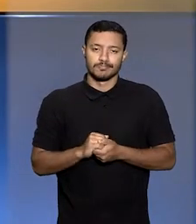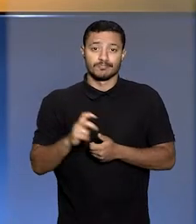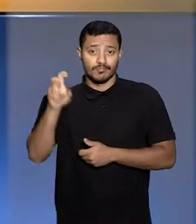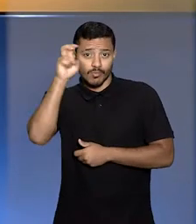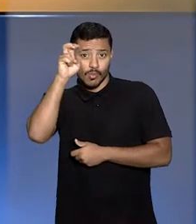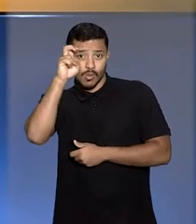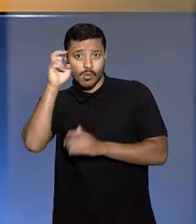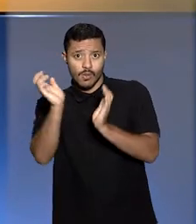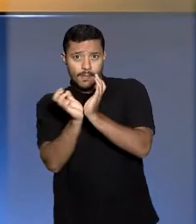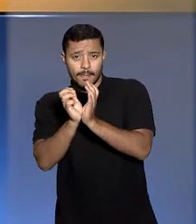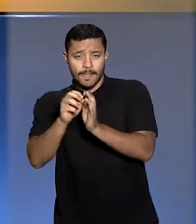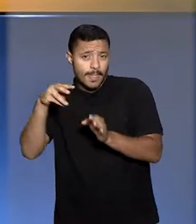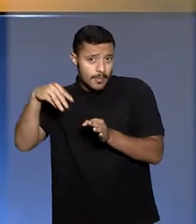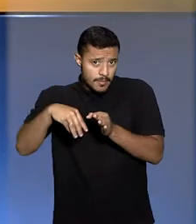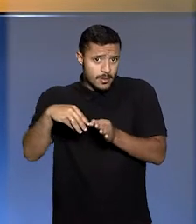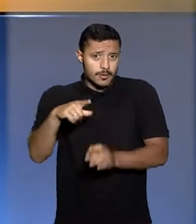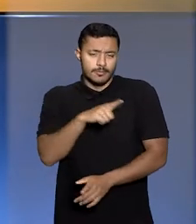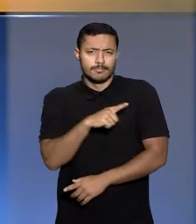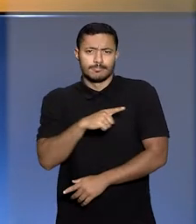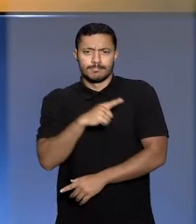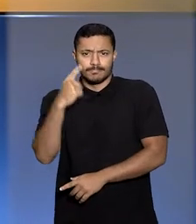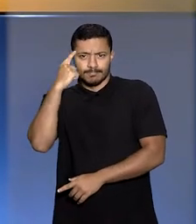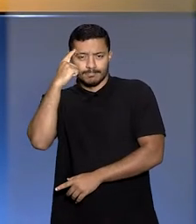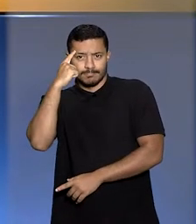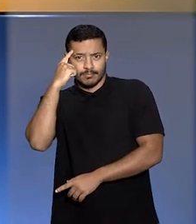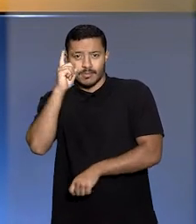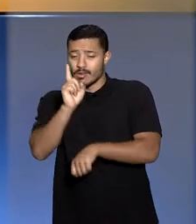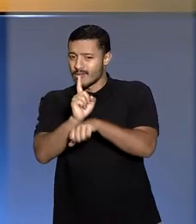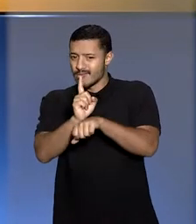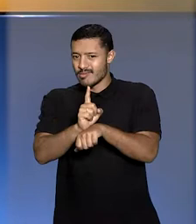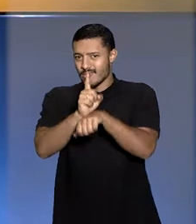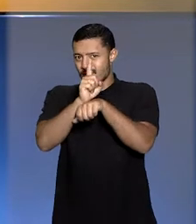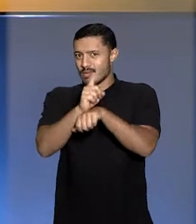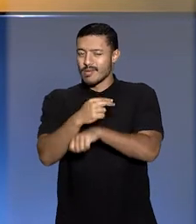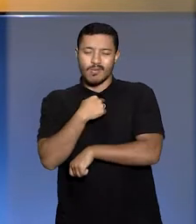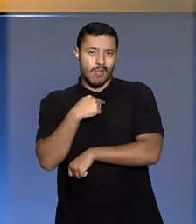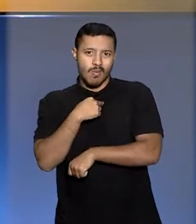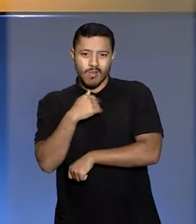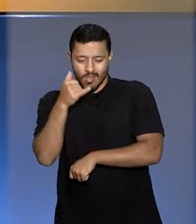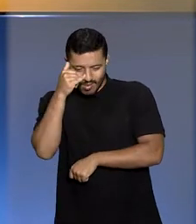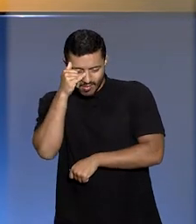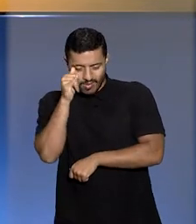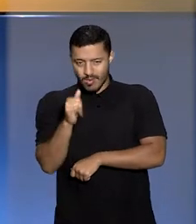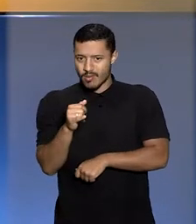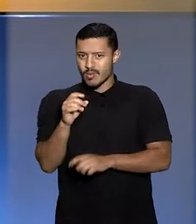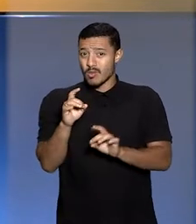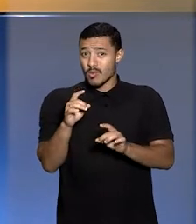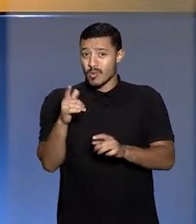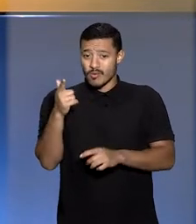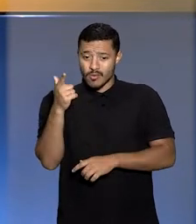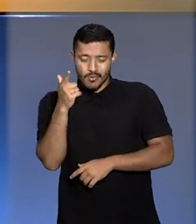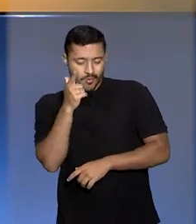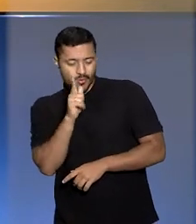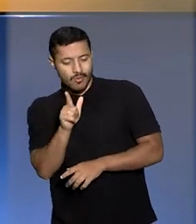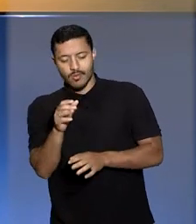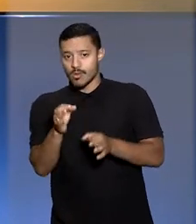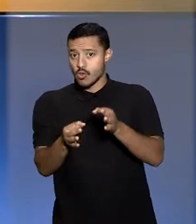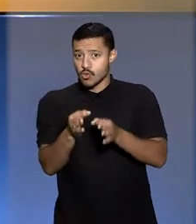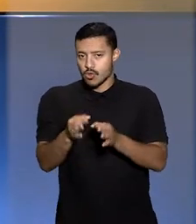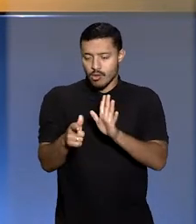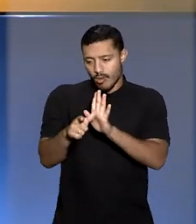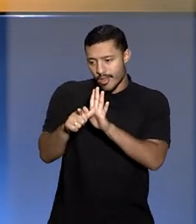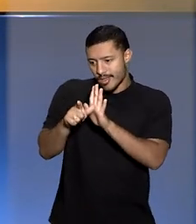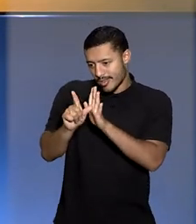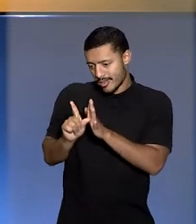na quinta turma, os ministros decidiram que desembargador não pode ser impedido apenas porque foi vencido em julgamento